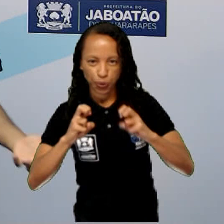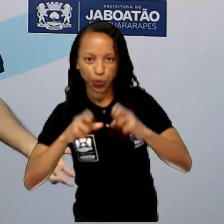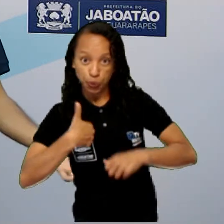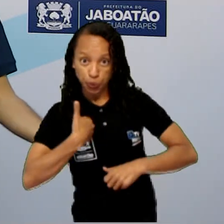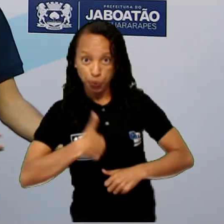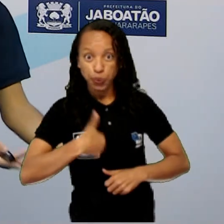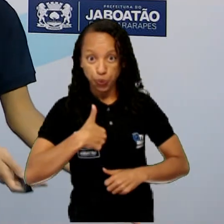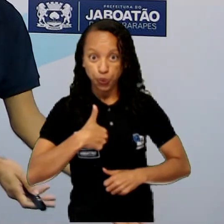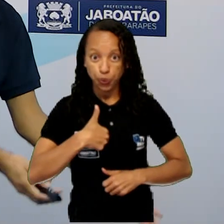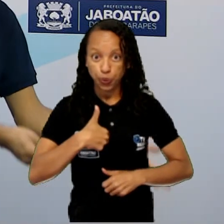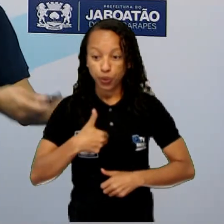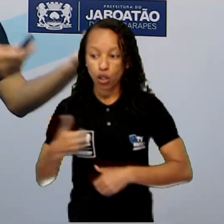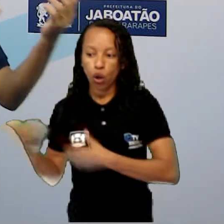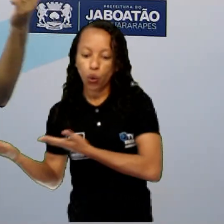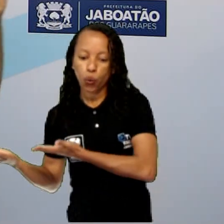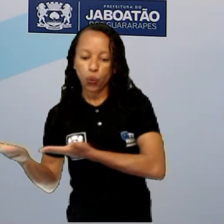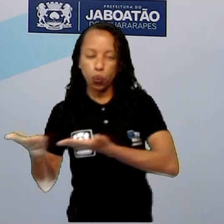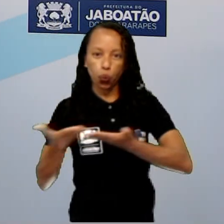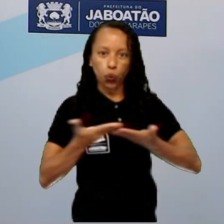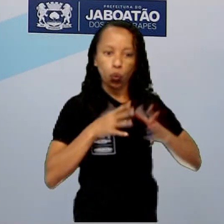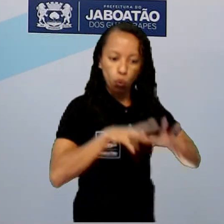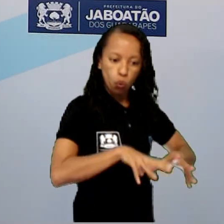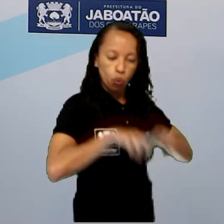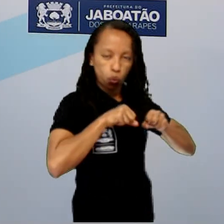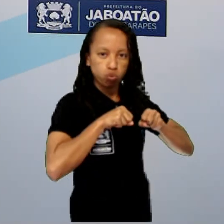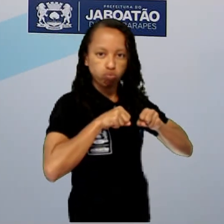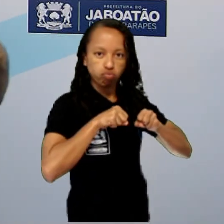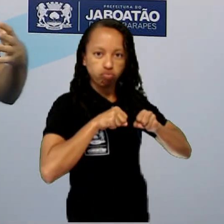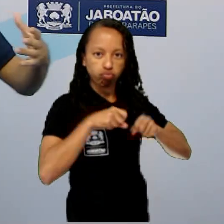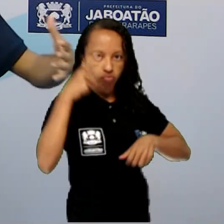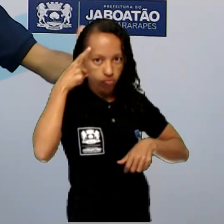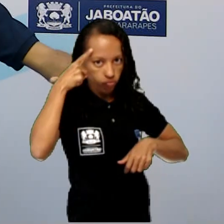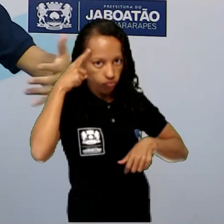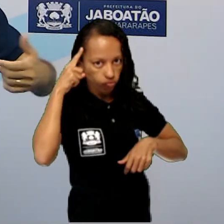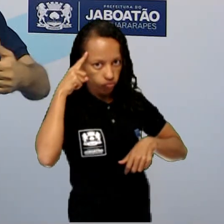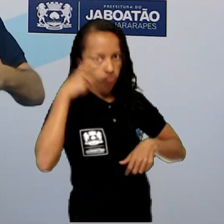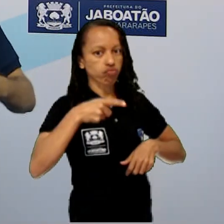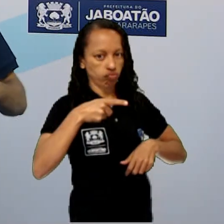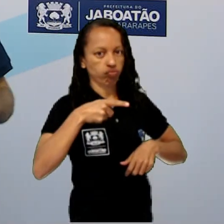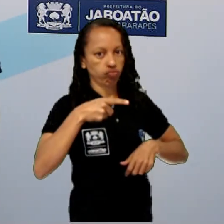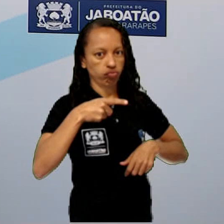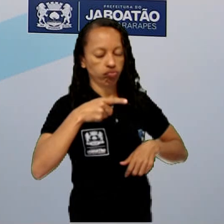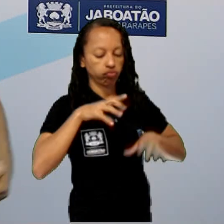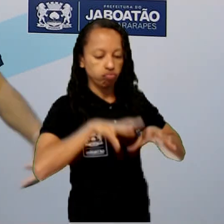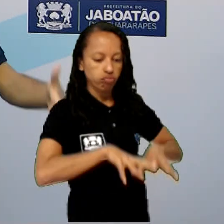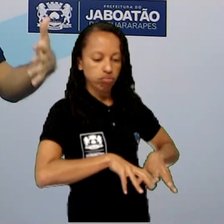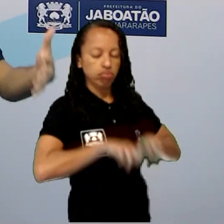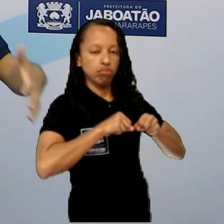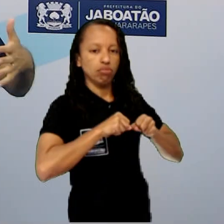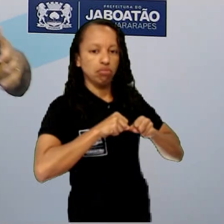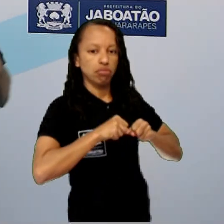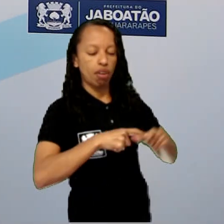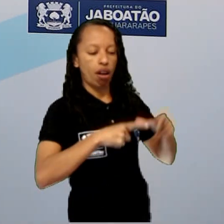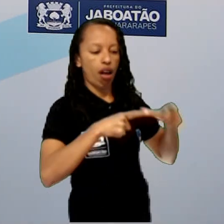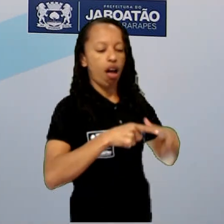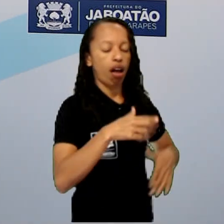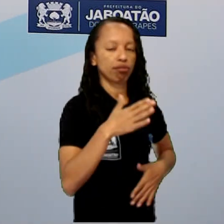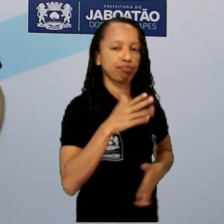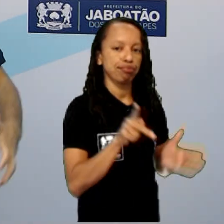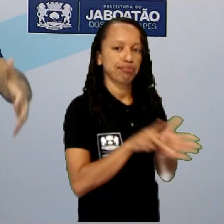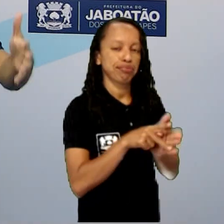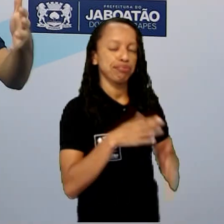vieram os donatários e aí eles se apropriaram, disseram assim, essa terra é minha.